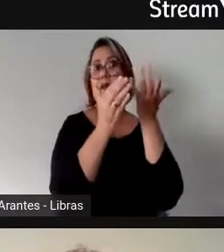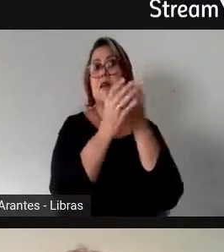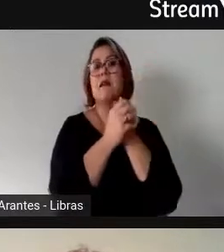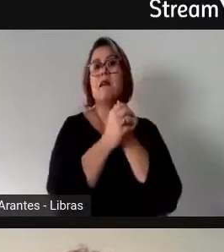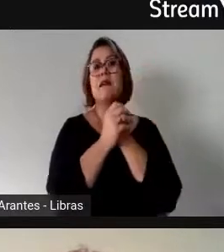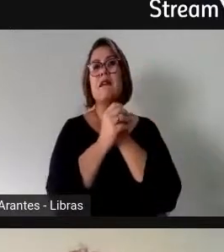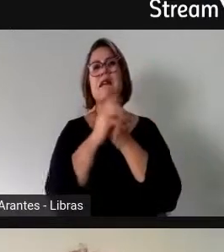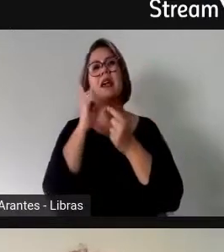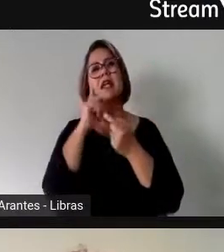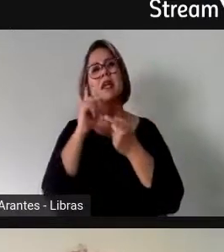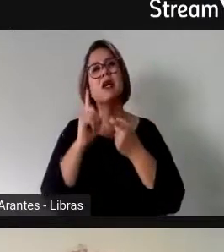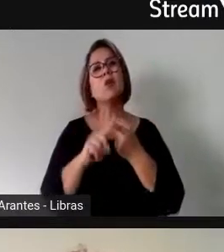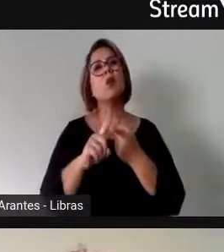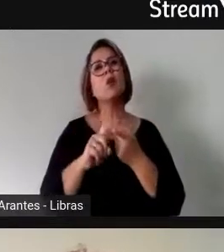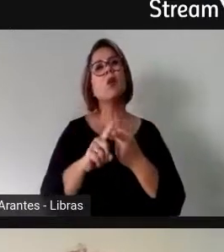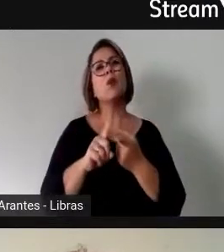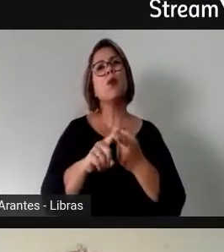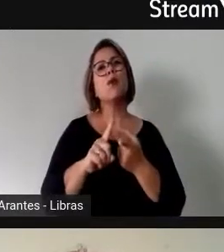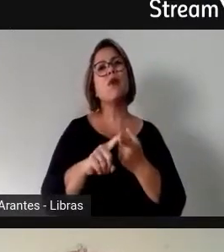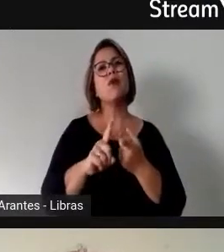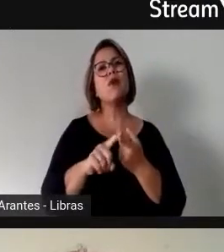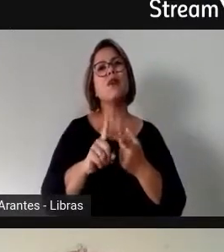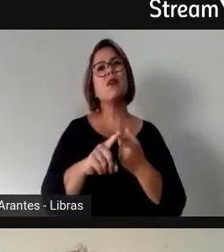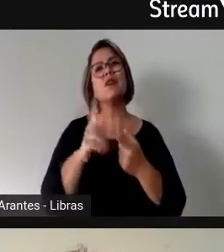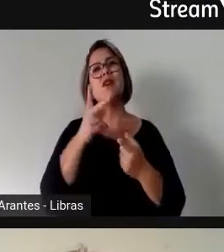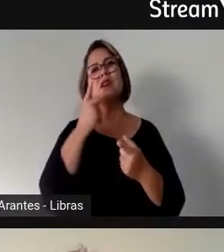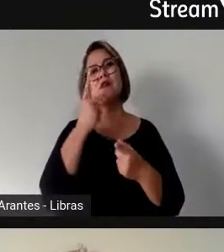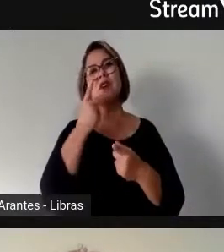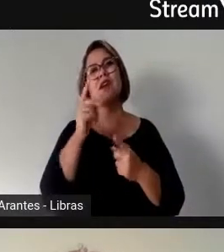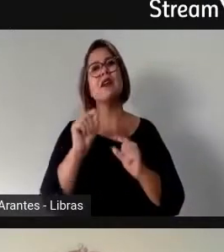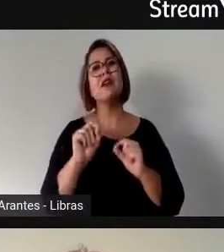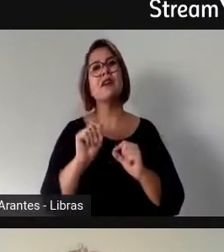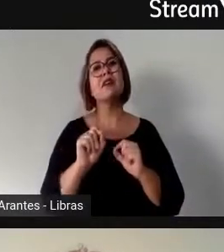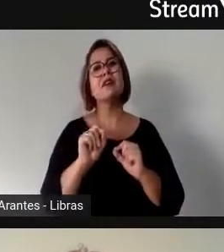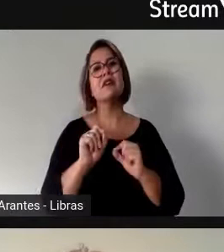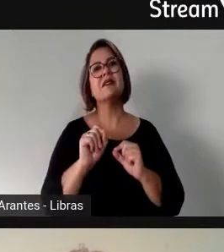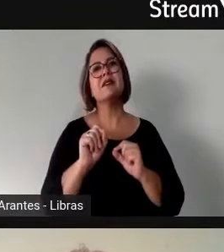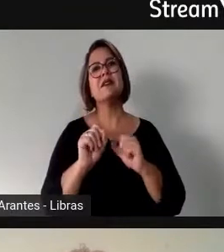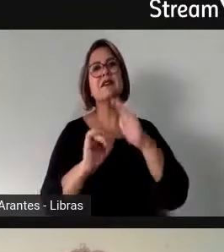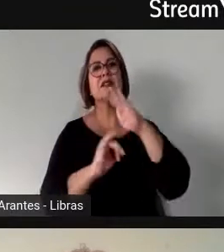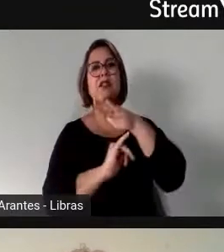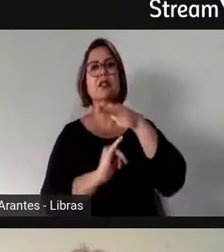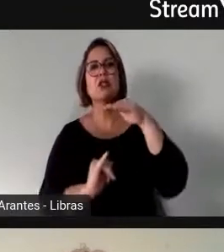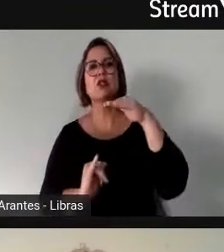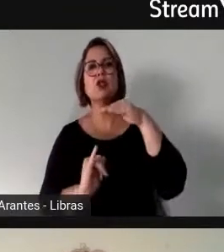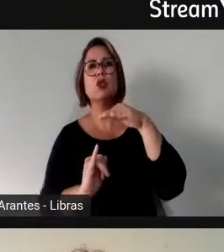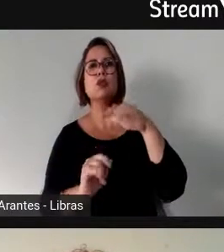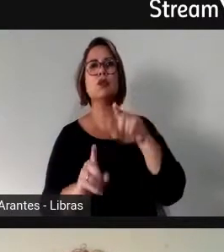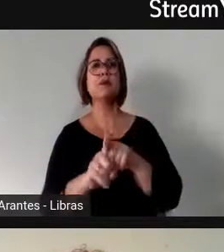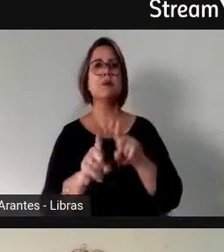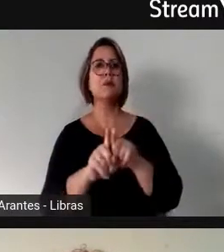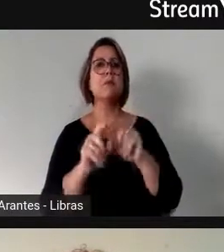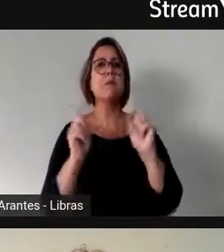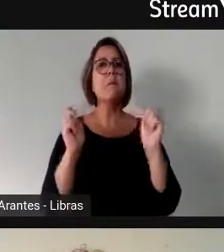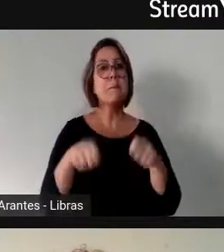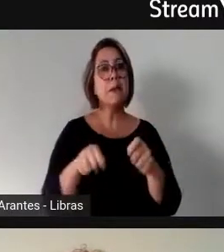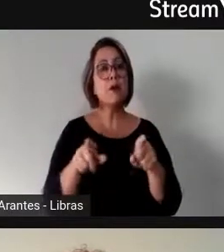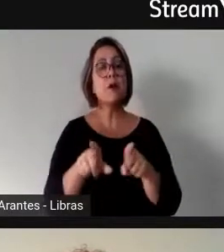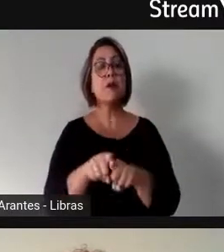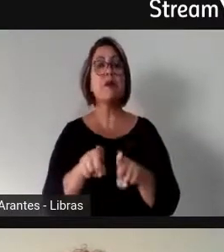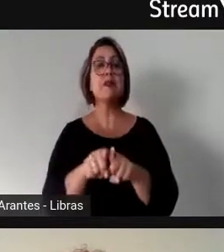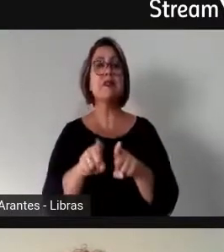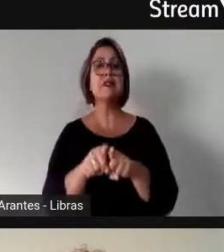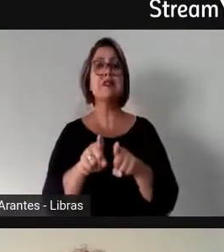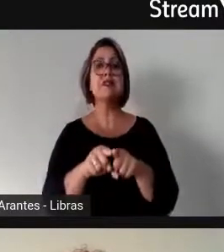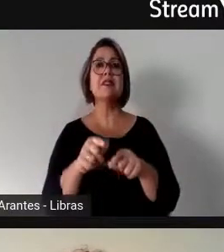concordo em parte com o que disse a Hermelinda sobre as instituições, né, já que elas podem exercer